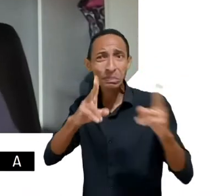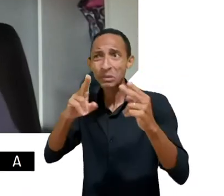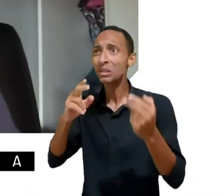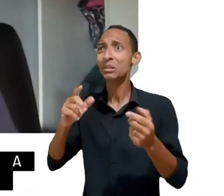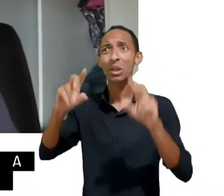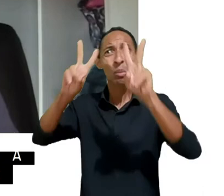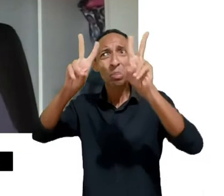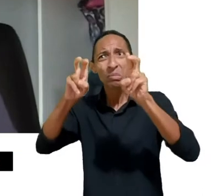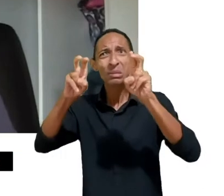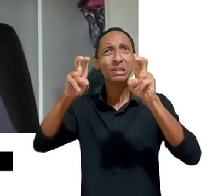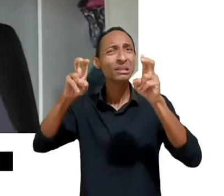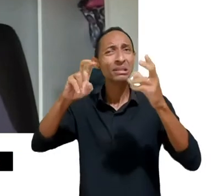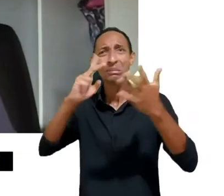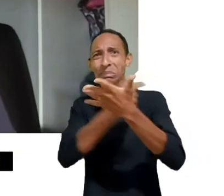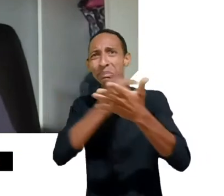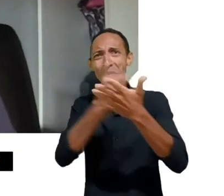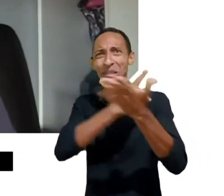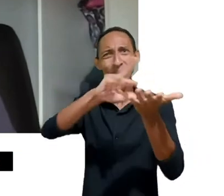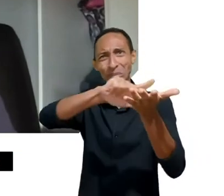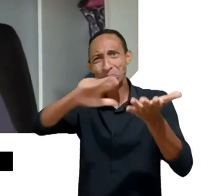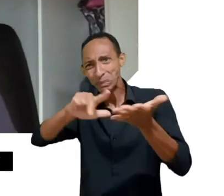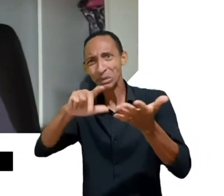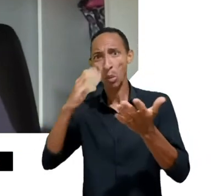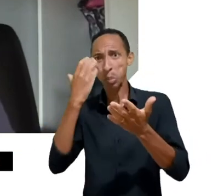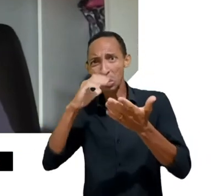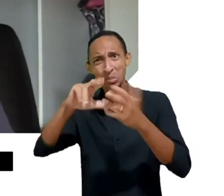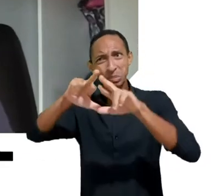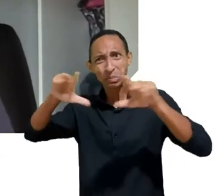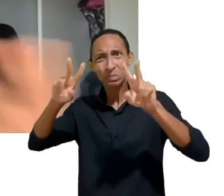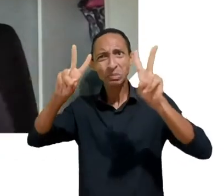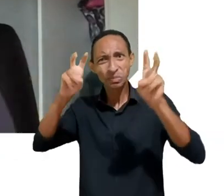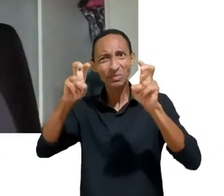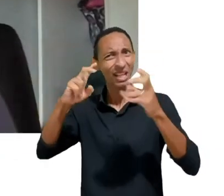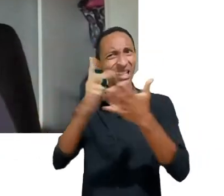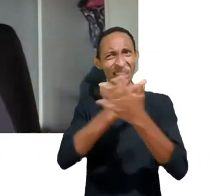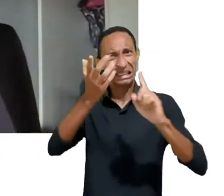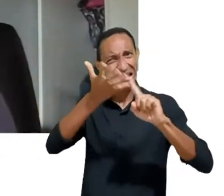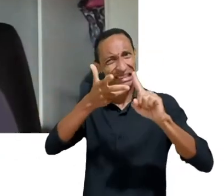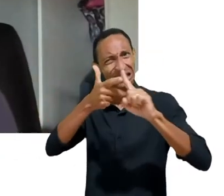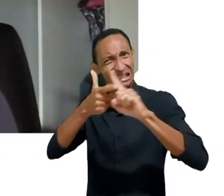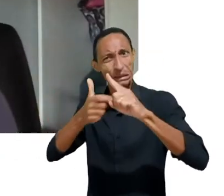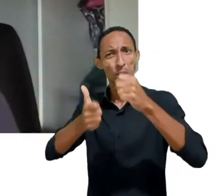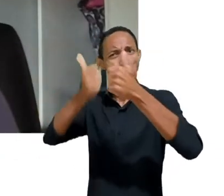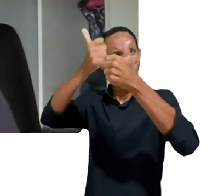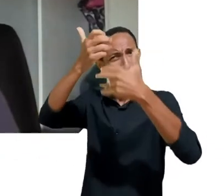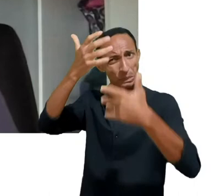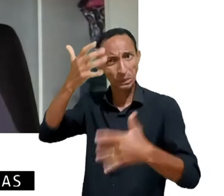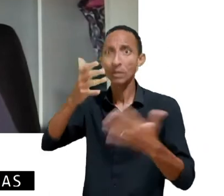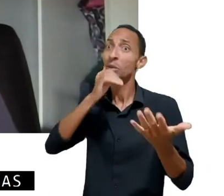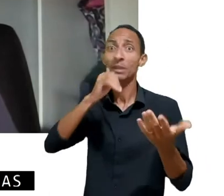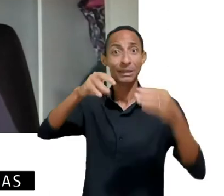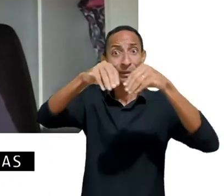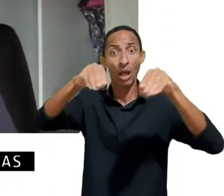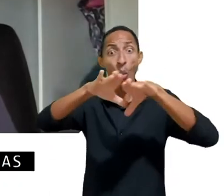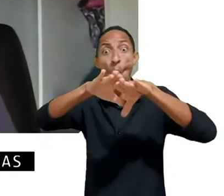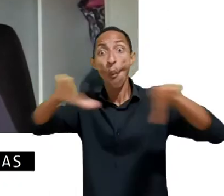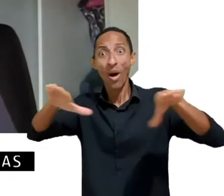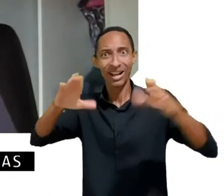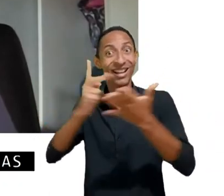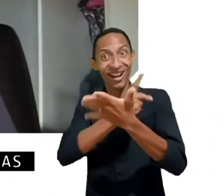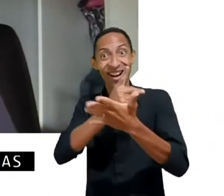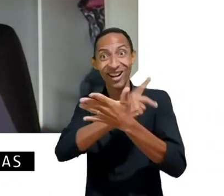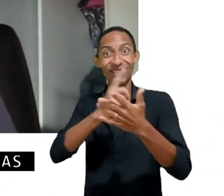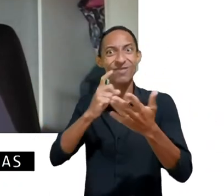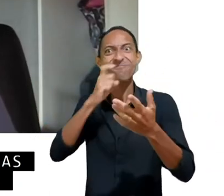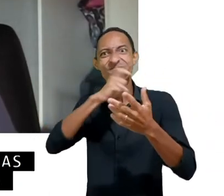informações científicas erradas, desde a terra é plana até outras coisas que são mais